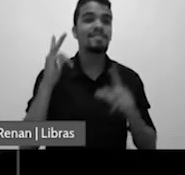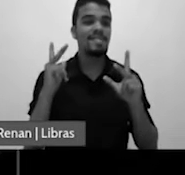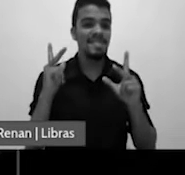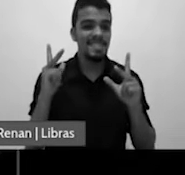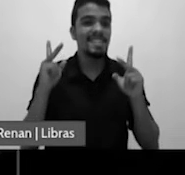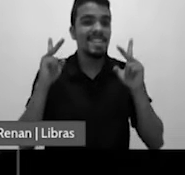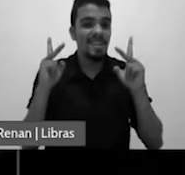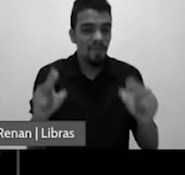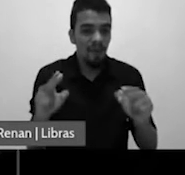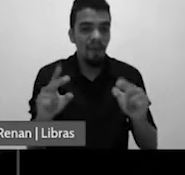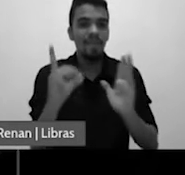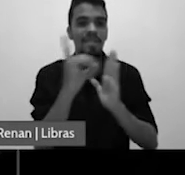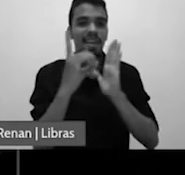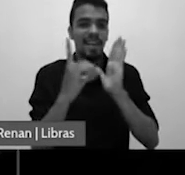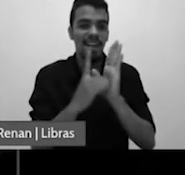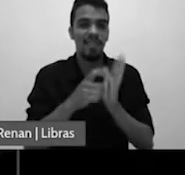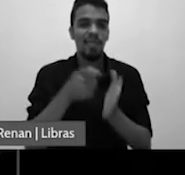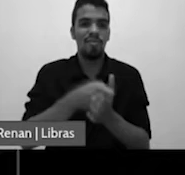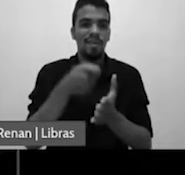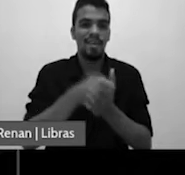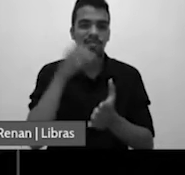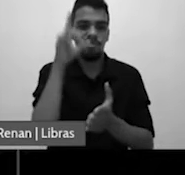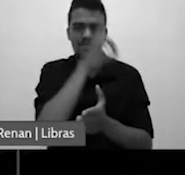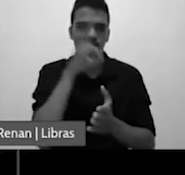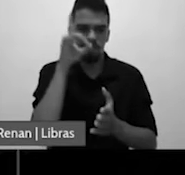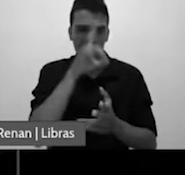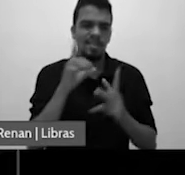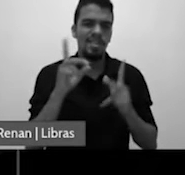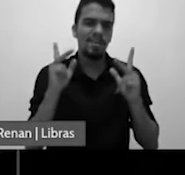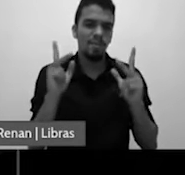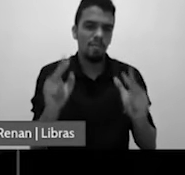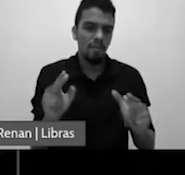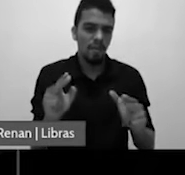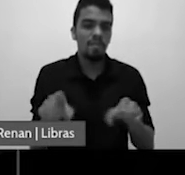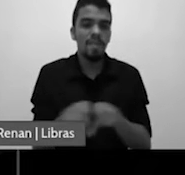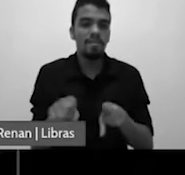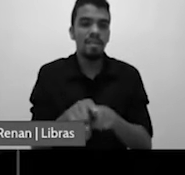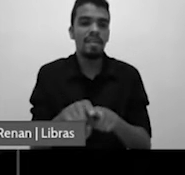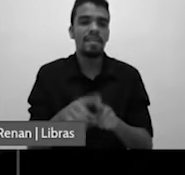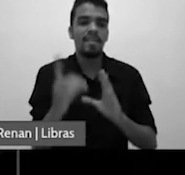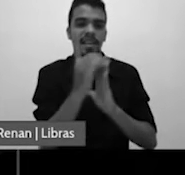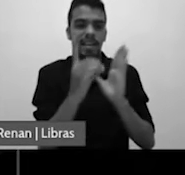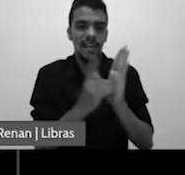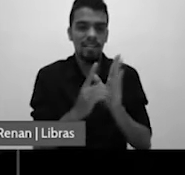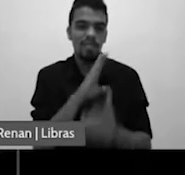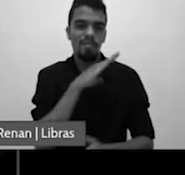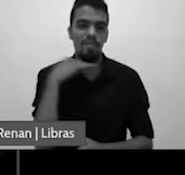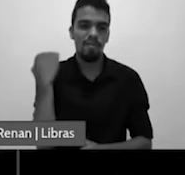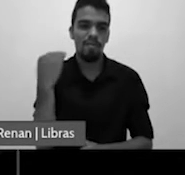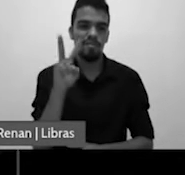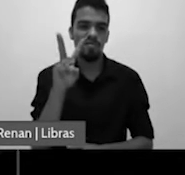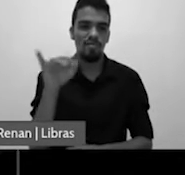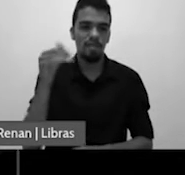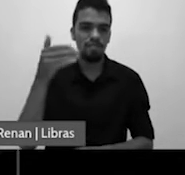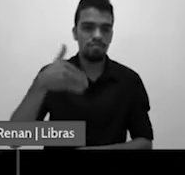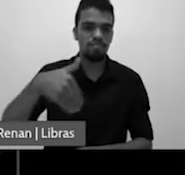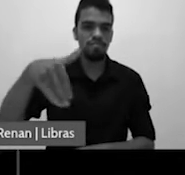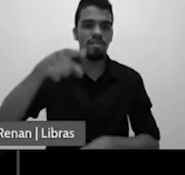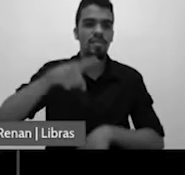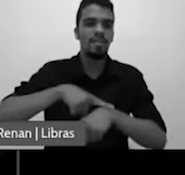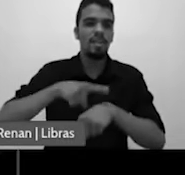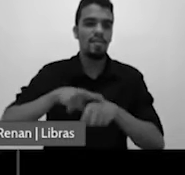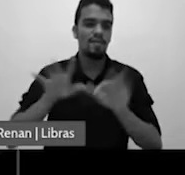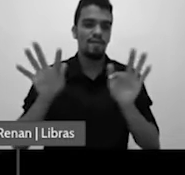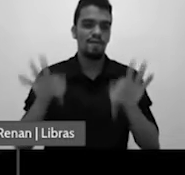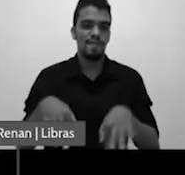dominical foi um decreto semelhante ao decreto de morte que será expedido nos últimos dias muito bem